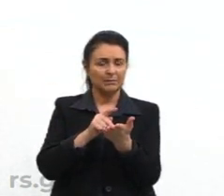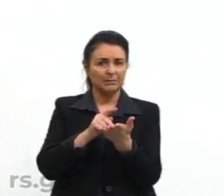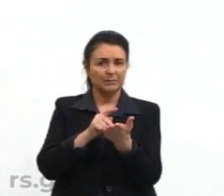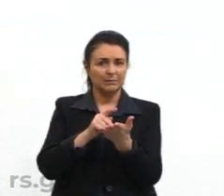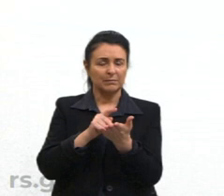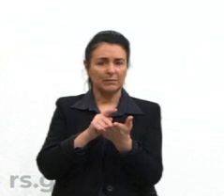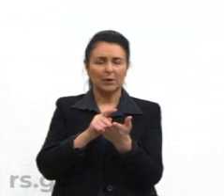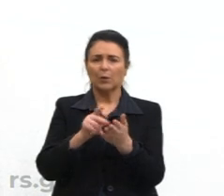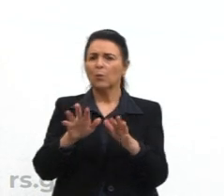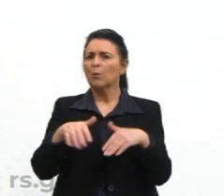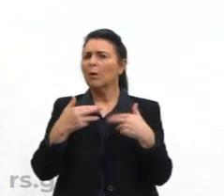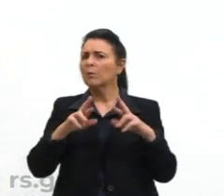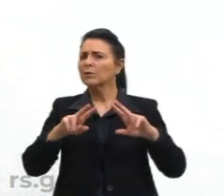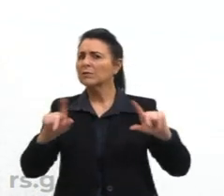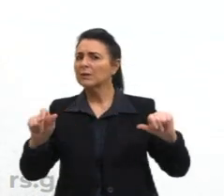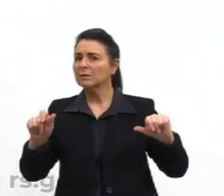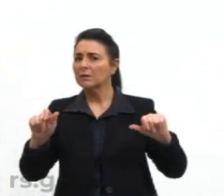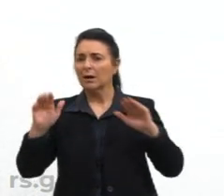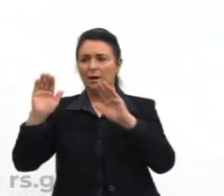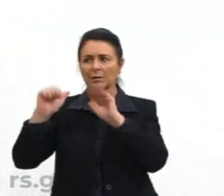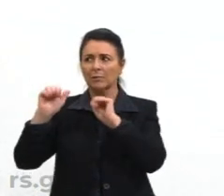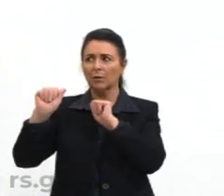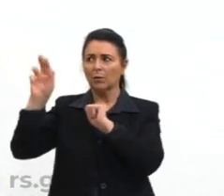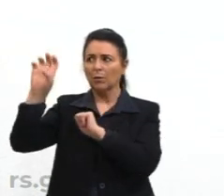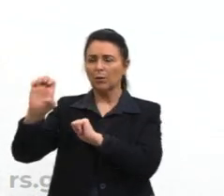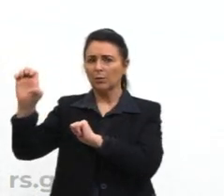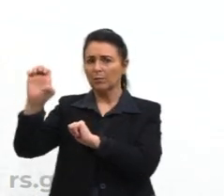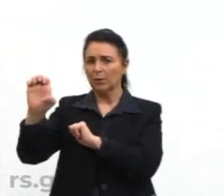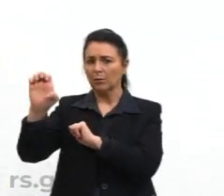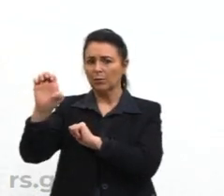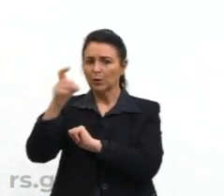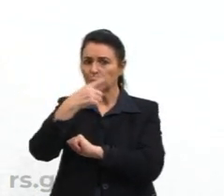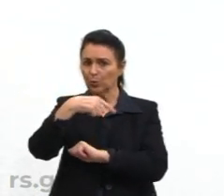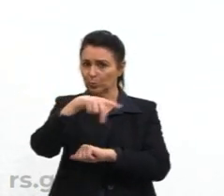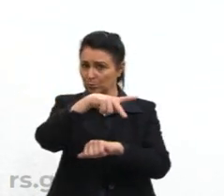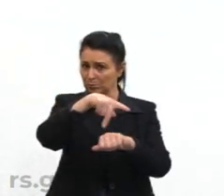Há diferenças entre o espanhol europeu e o falado em outros países.